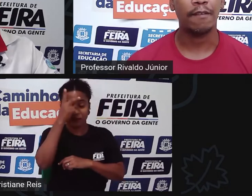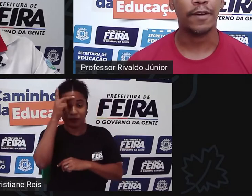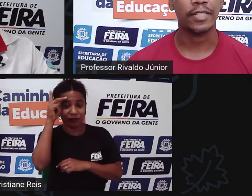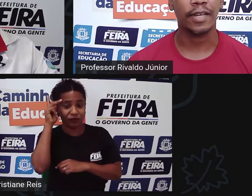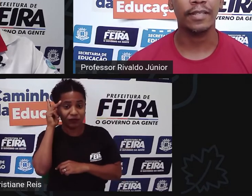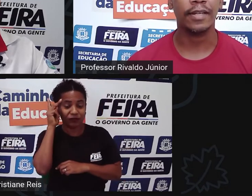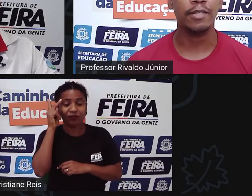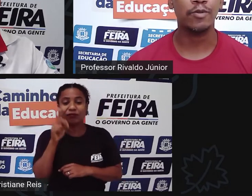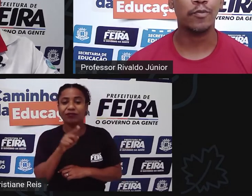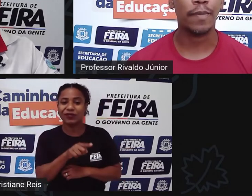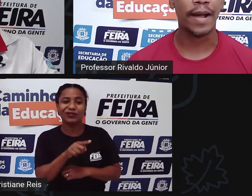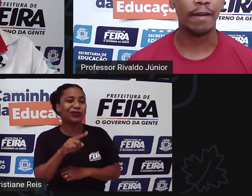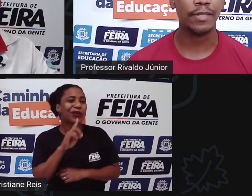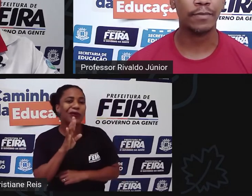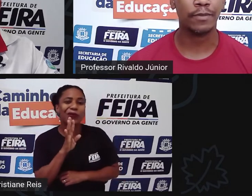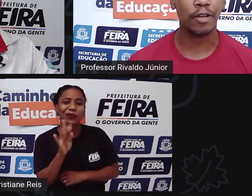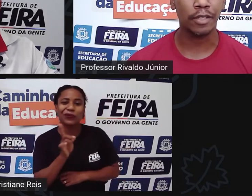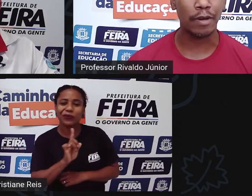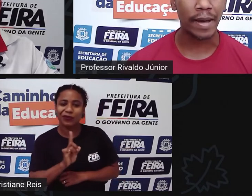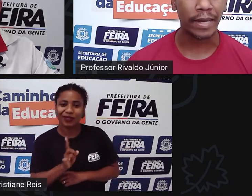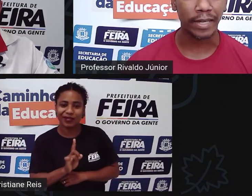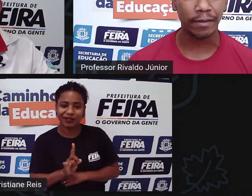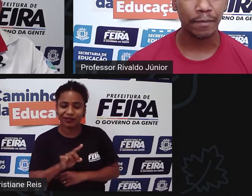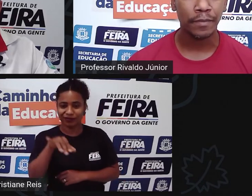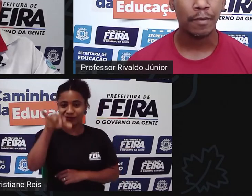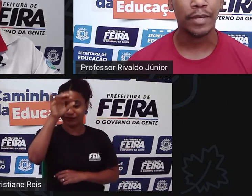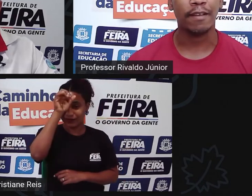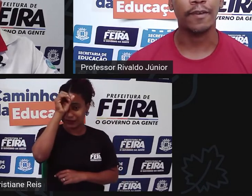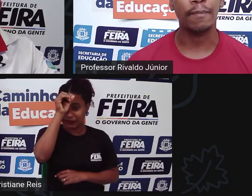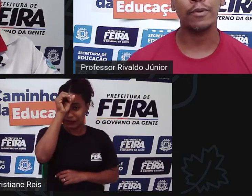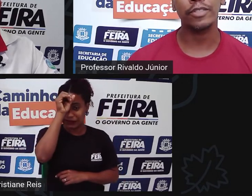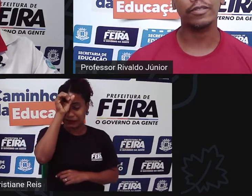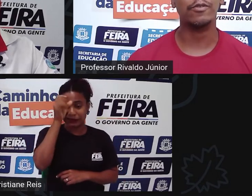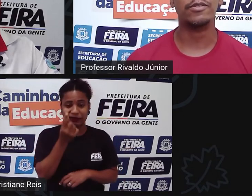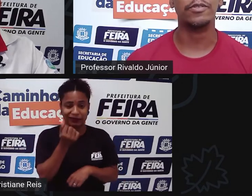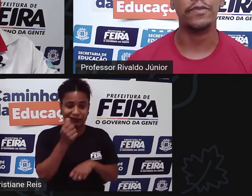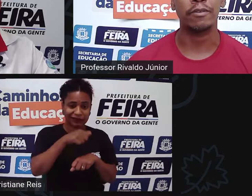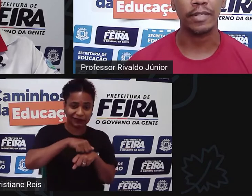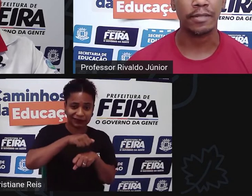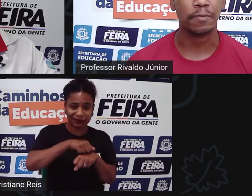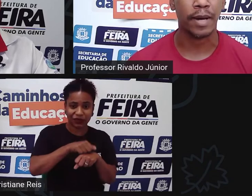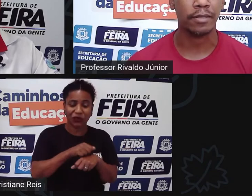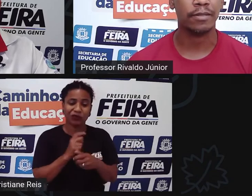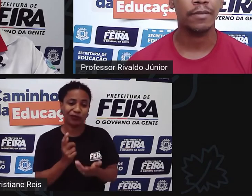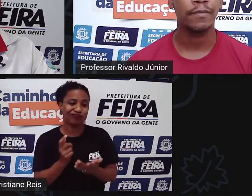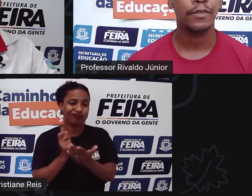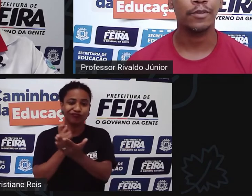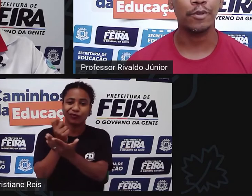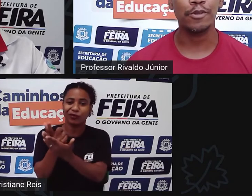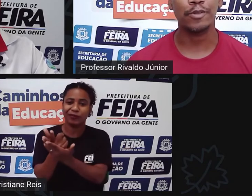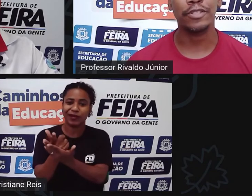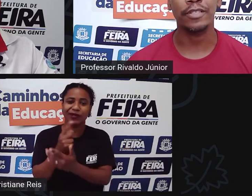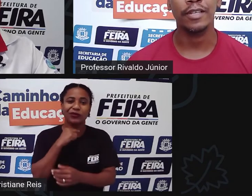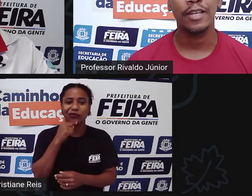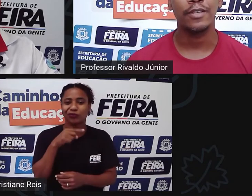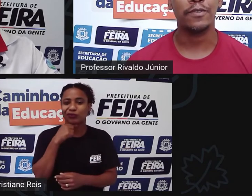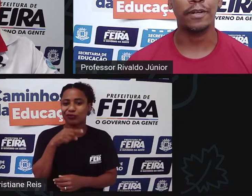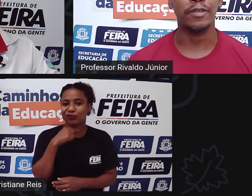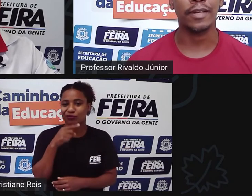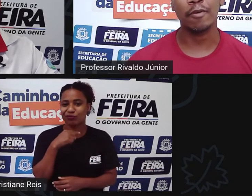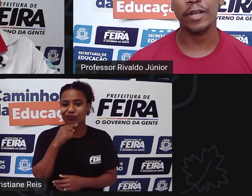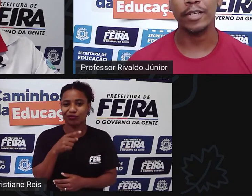afastada isso acaba se tornando uma barreira que ela fala poxa eu não tenho condição de frequentar esse espaço não tenho condição de